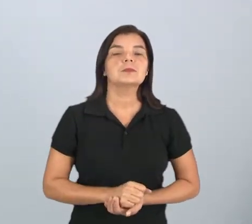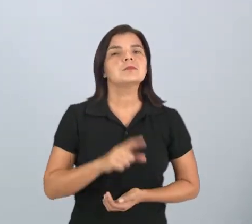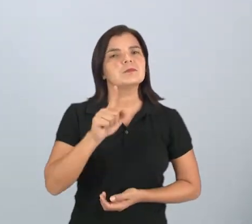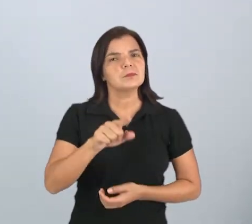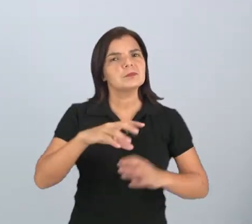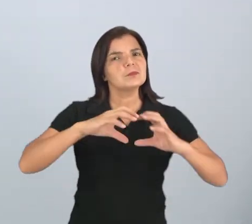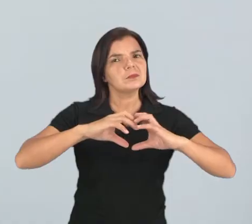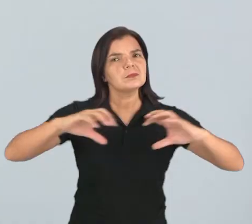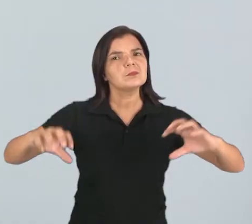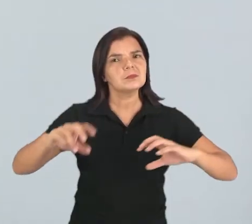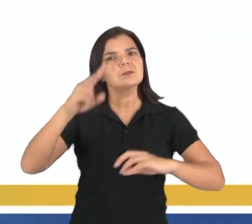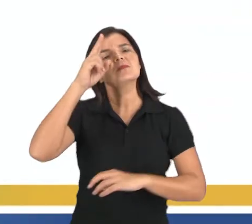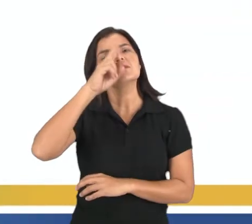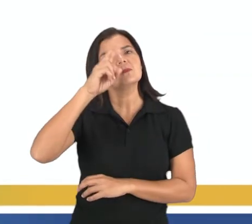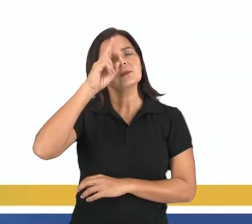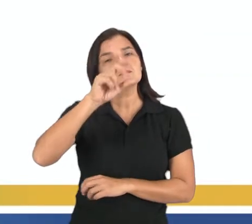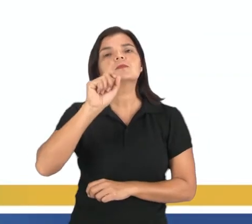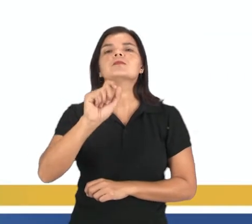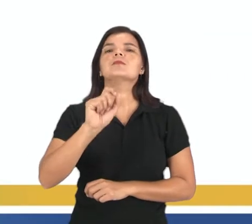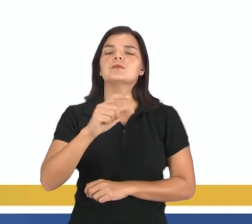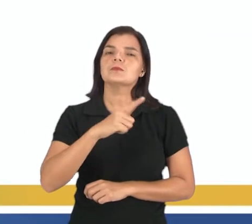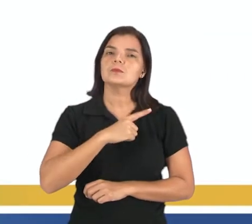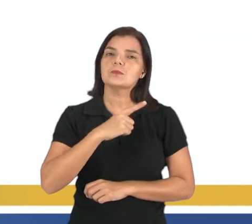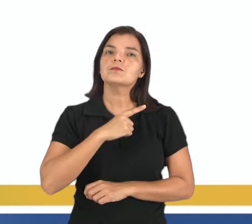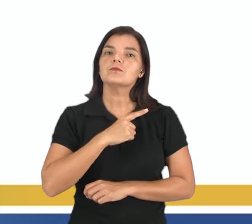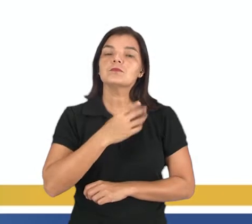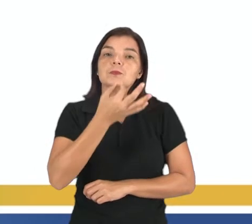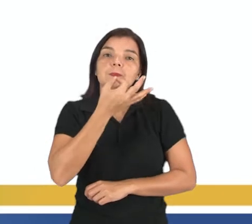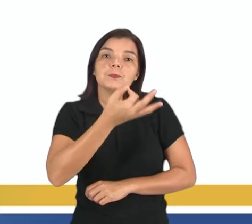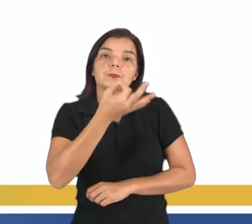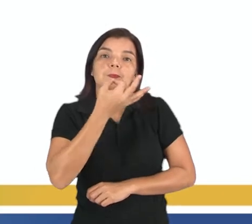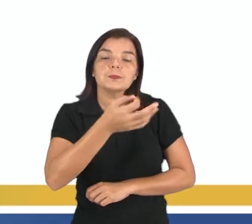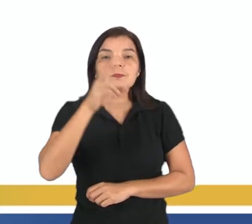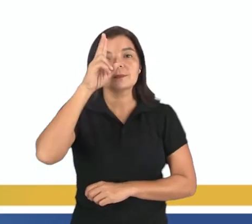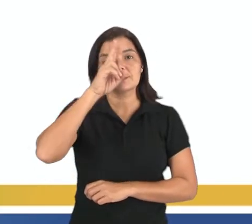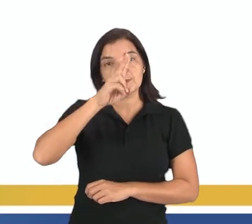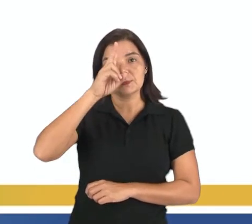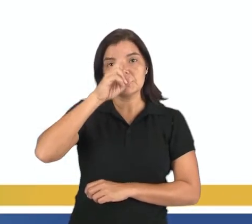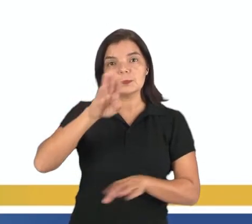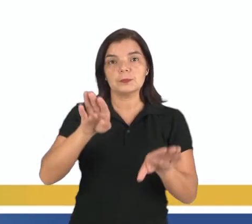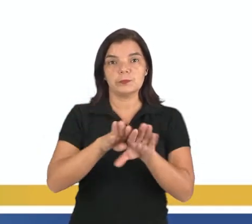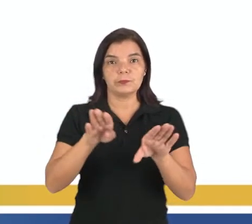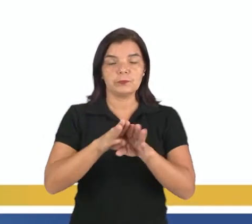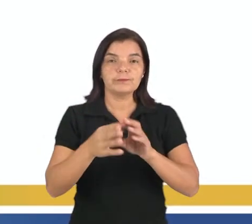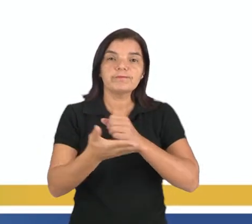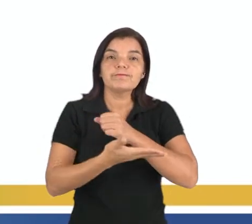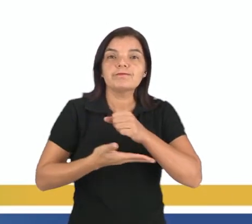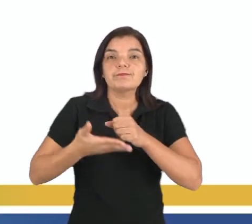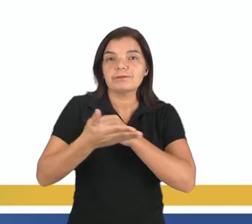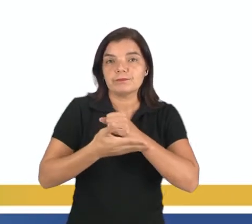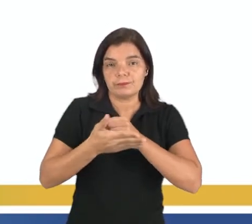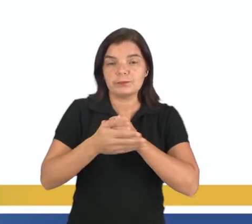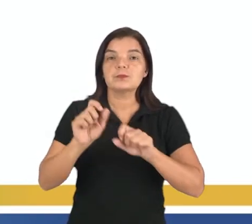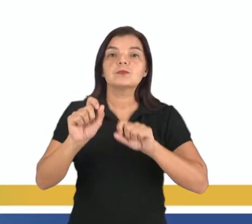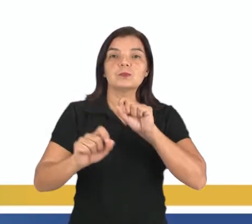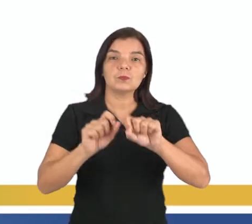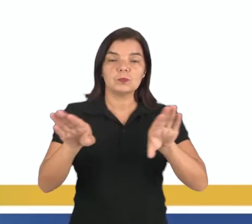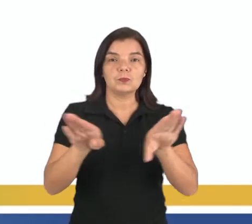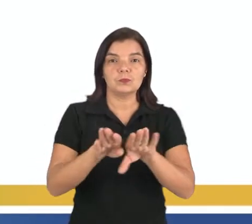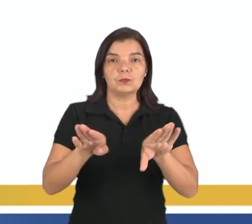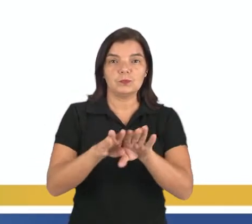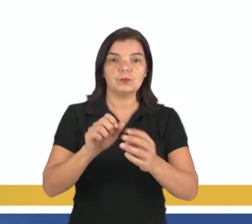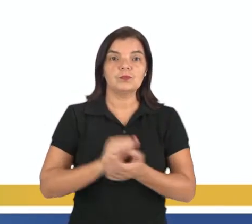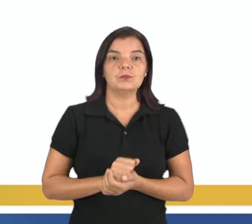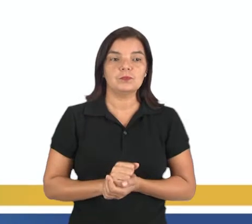Essa divisão histórico-geográfica, ela tem um ponto de vista histórico, tomando como base o continente europeu.